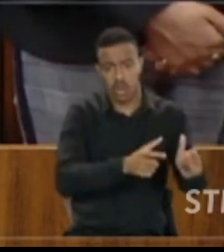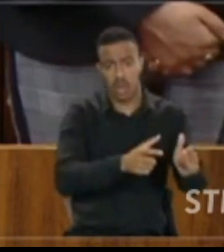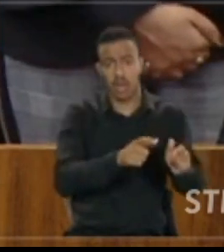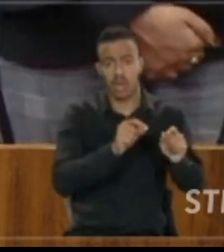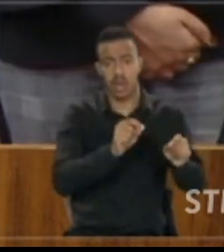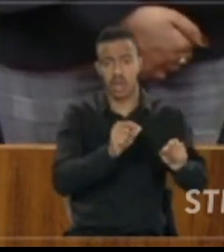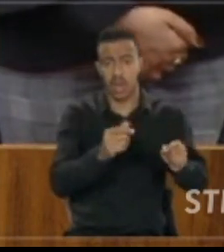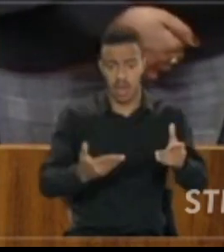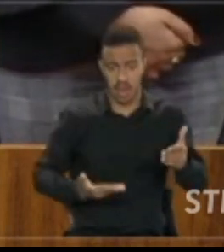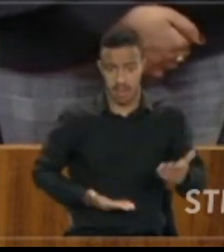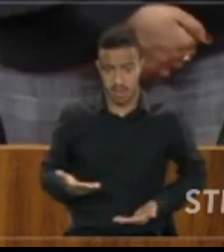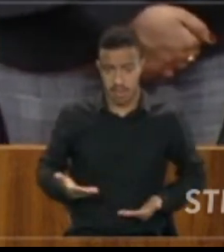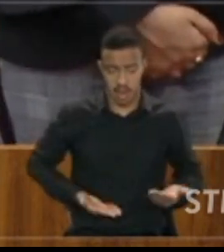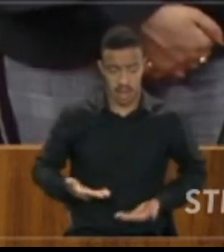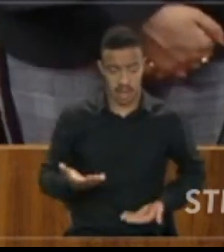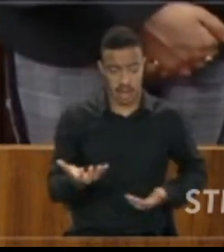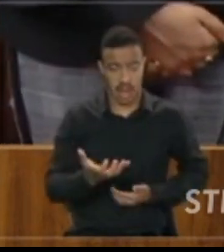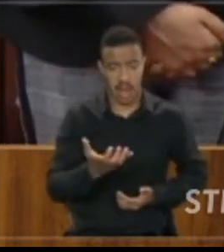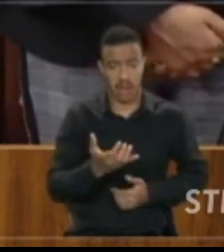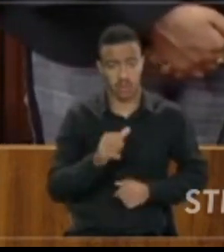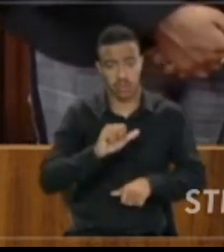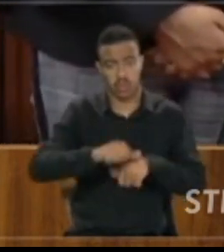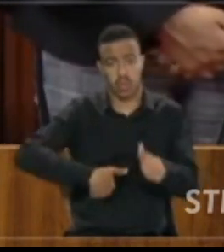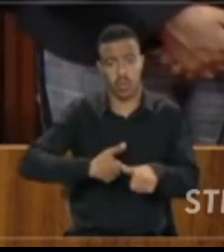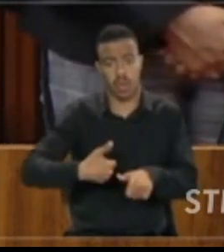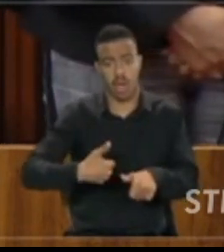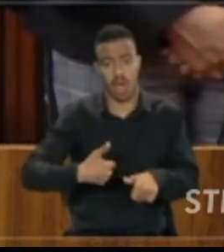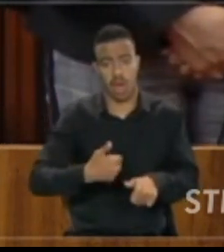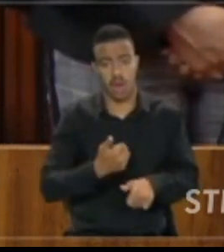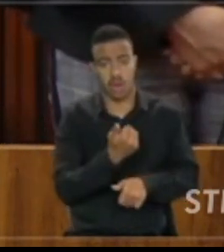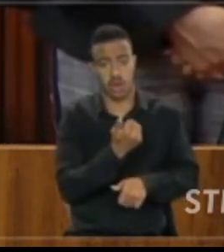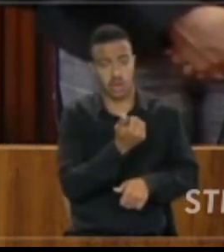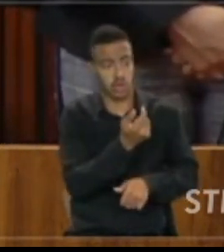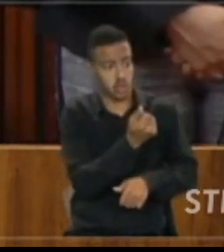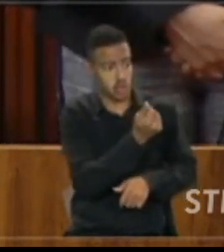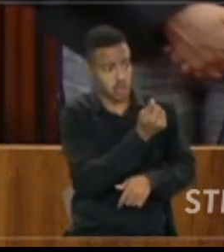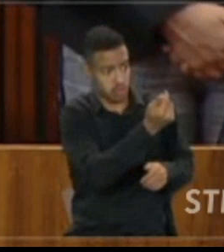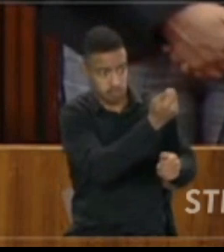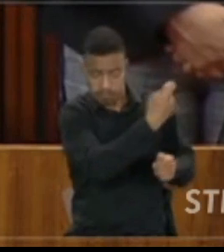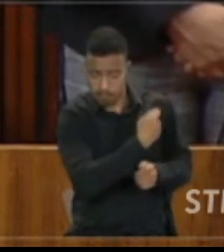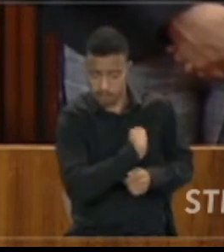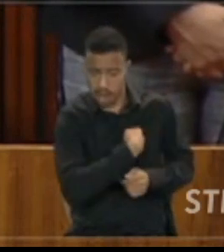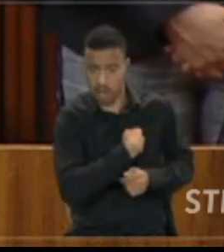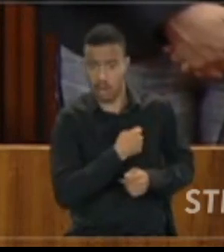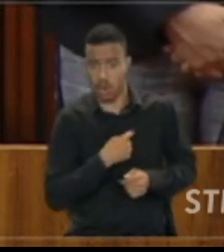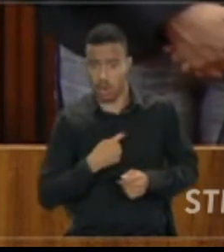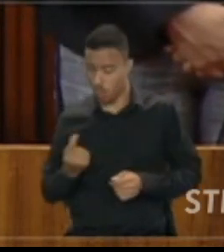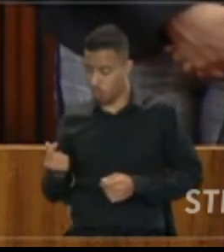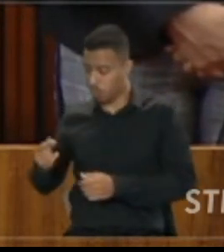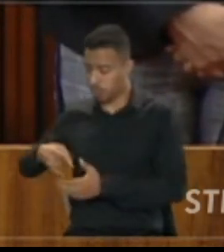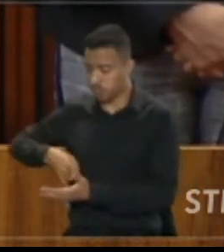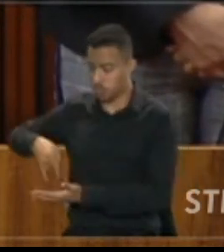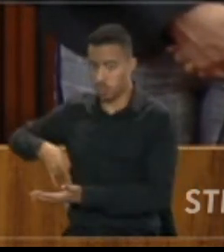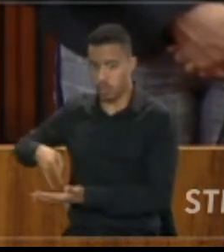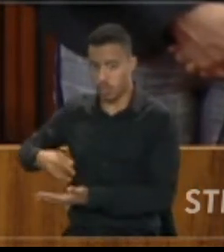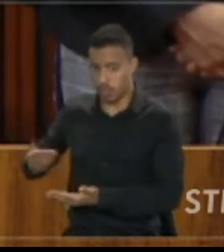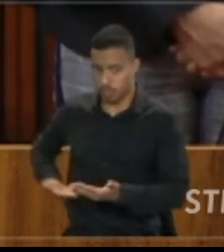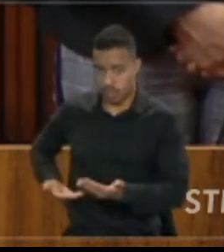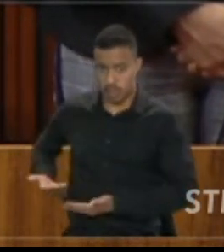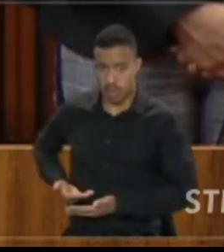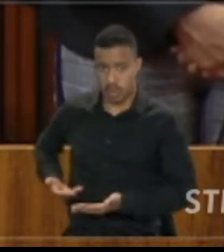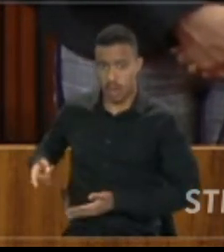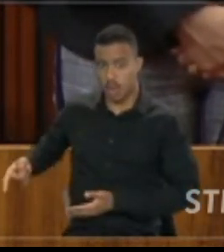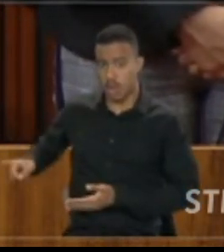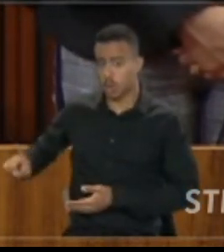empregadores querendo trocar dinheiro, comprar o documento dos empregados para que eles não